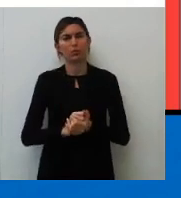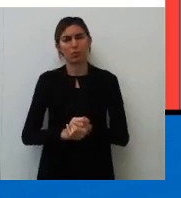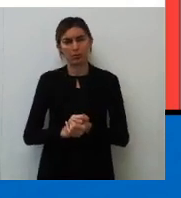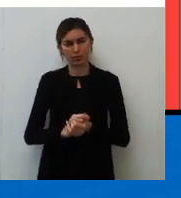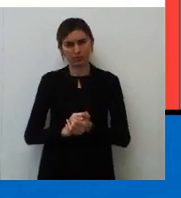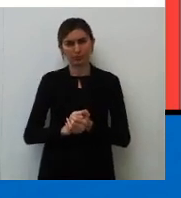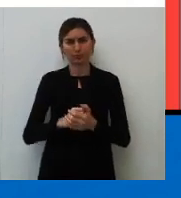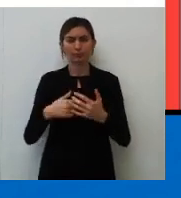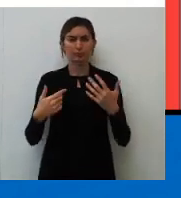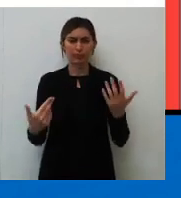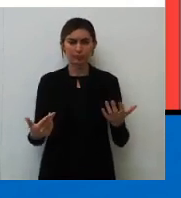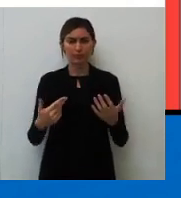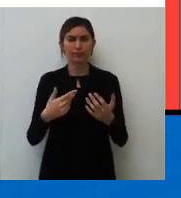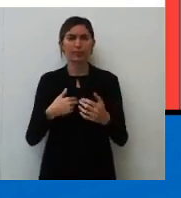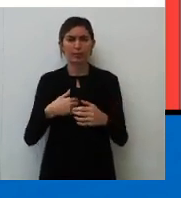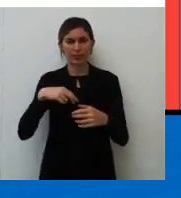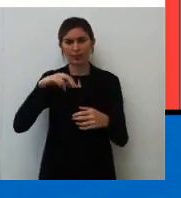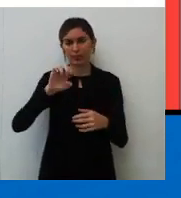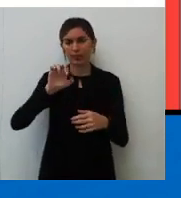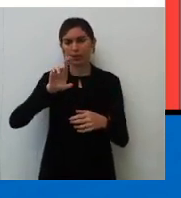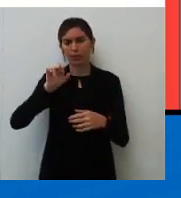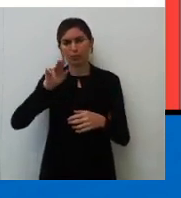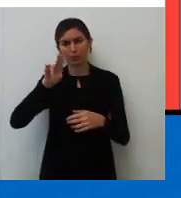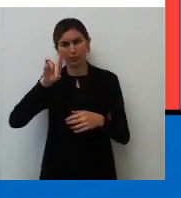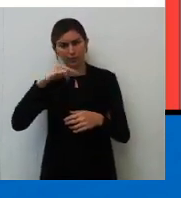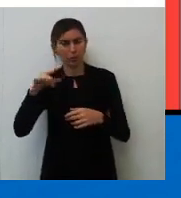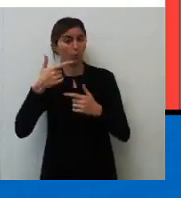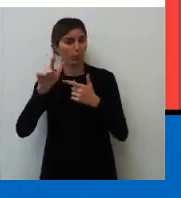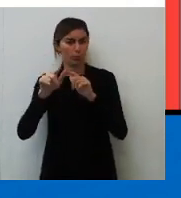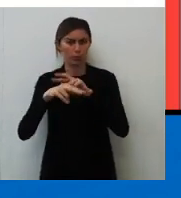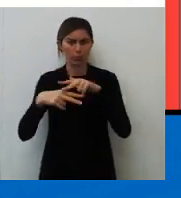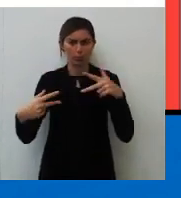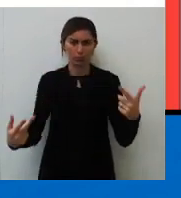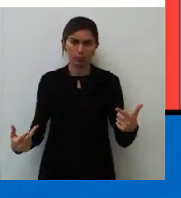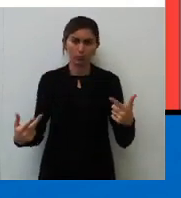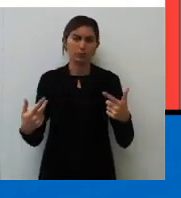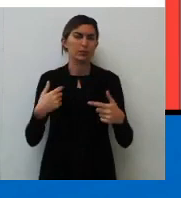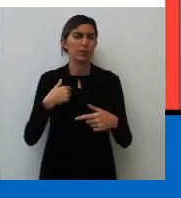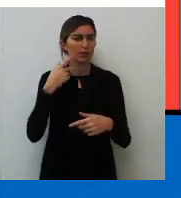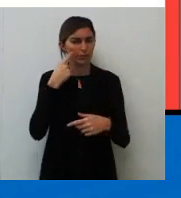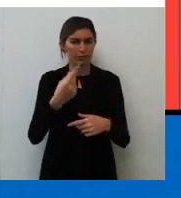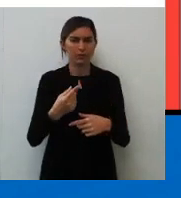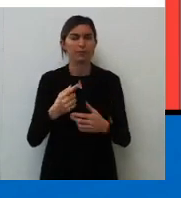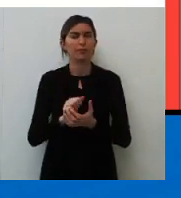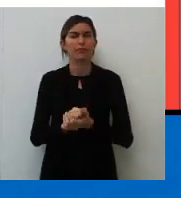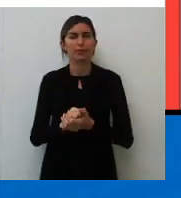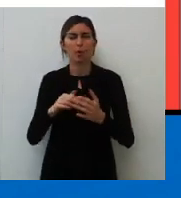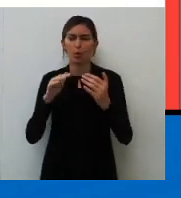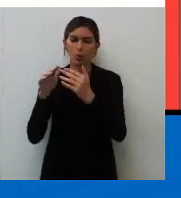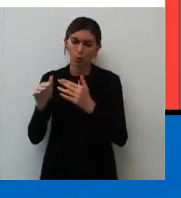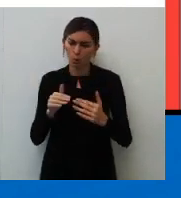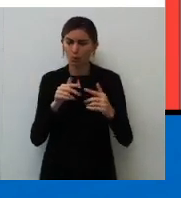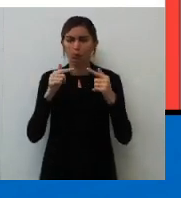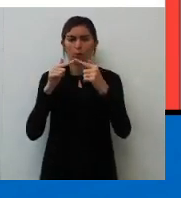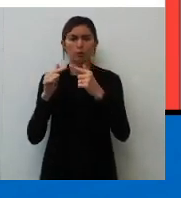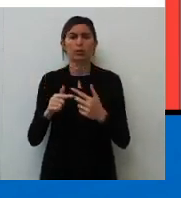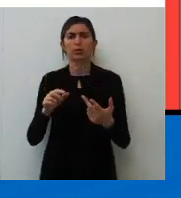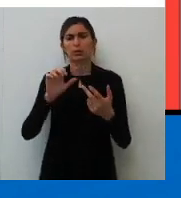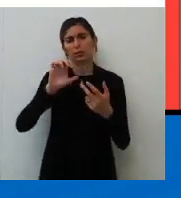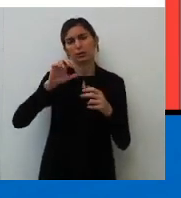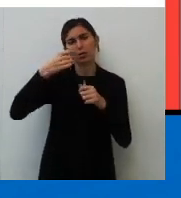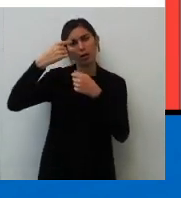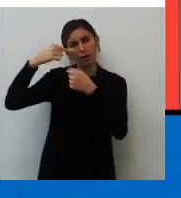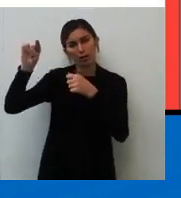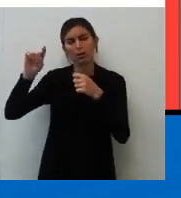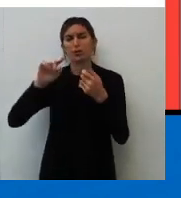culta não é norma erudita. Erudição é uma outra coisa. Beleza? Não tem nada a ver com isso aqui. Então, concordância, crase, regência, a gente